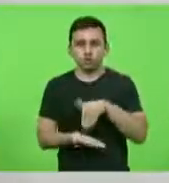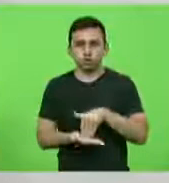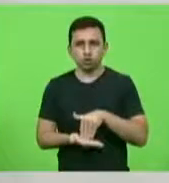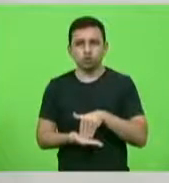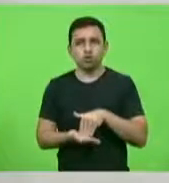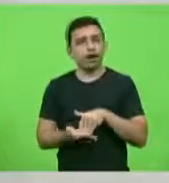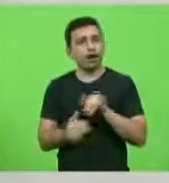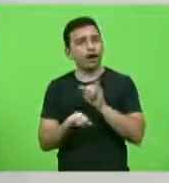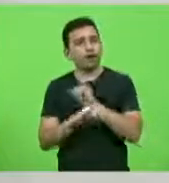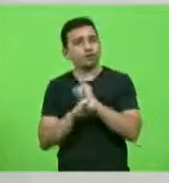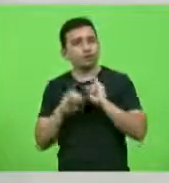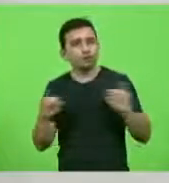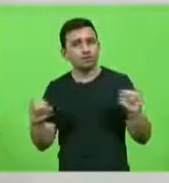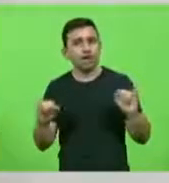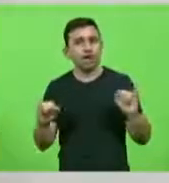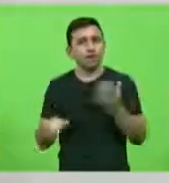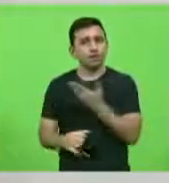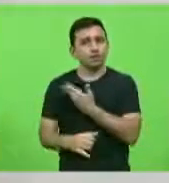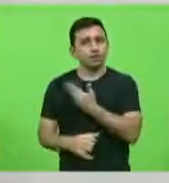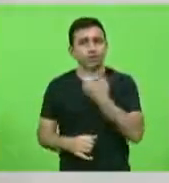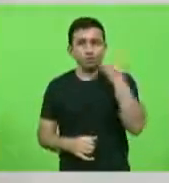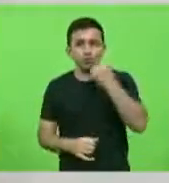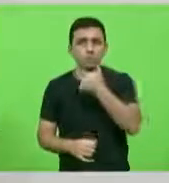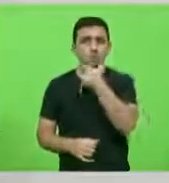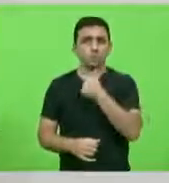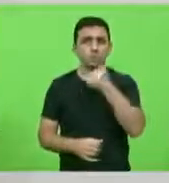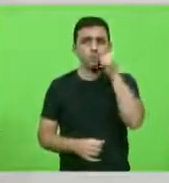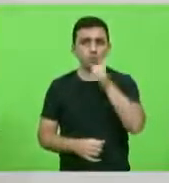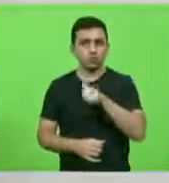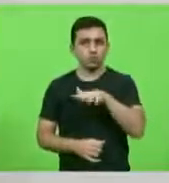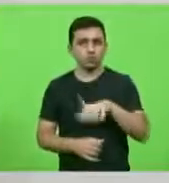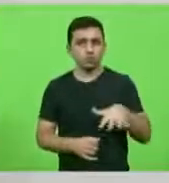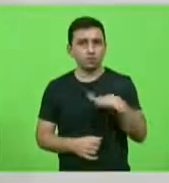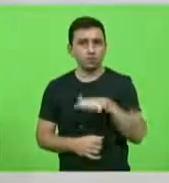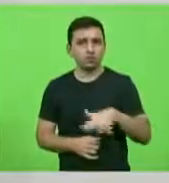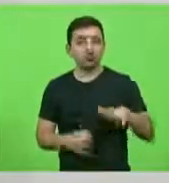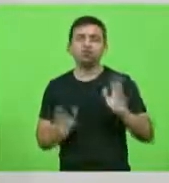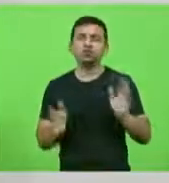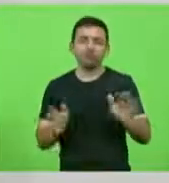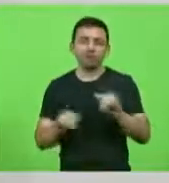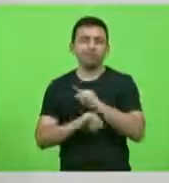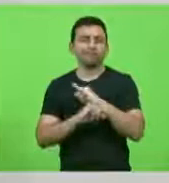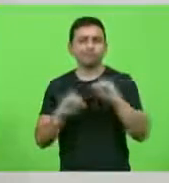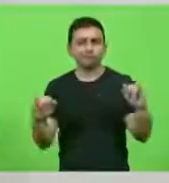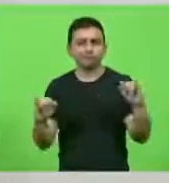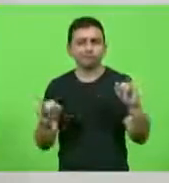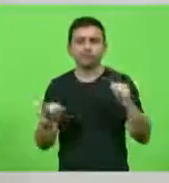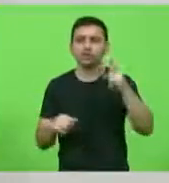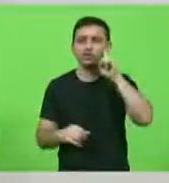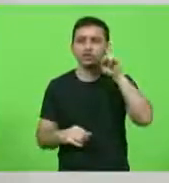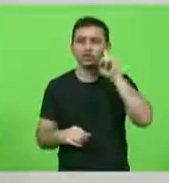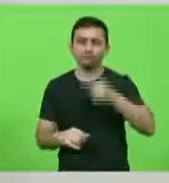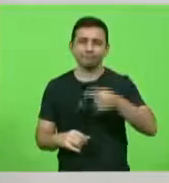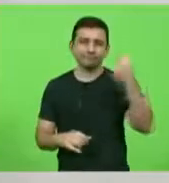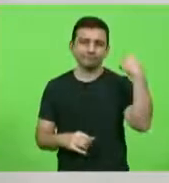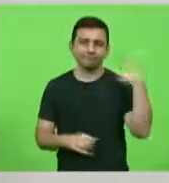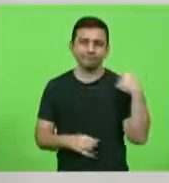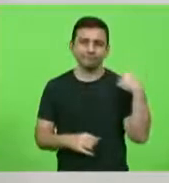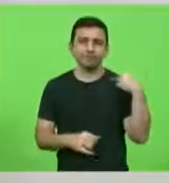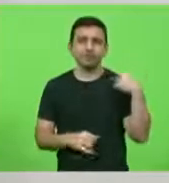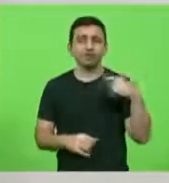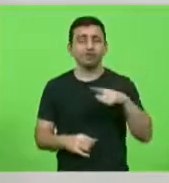deputados e deputadas, nós já mencionamos aqui, alguns dias atrás, que estávamos em